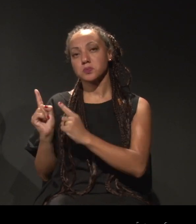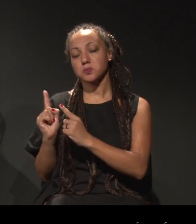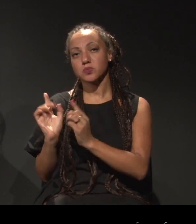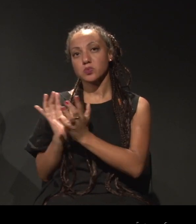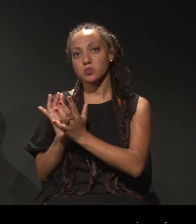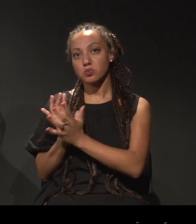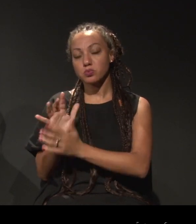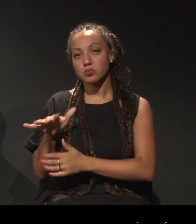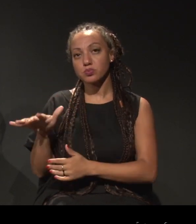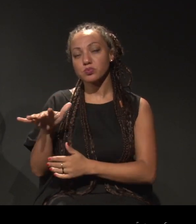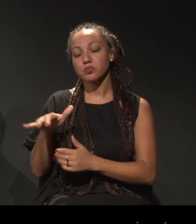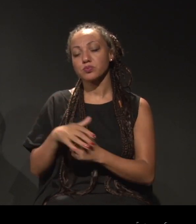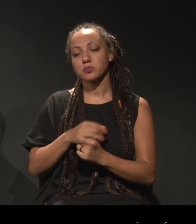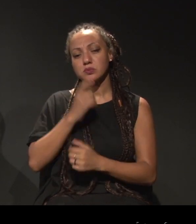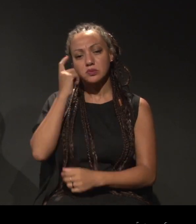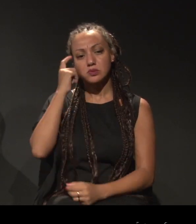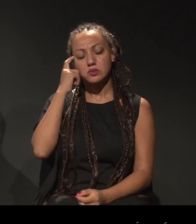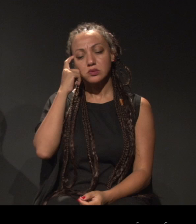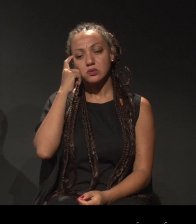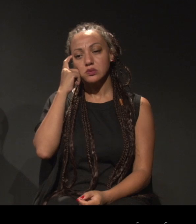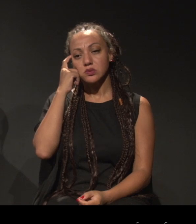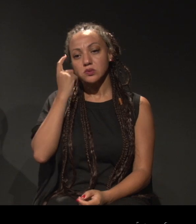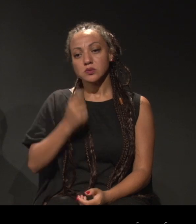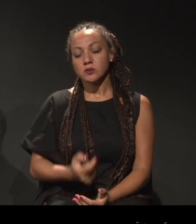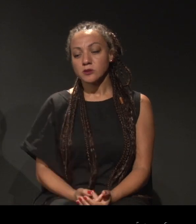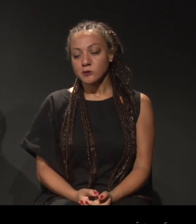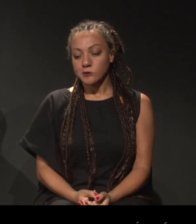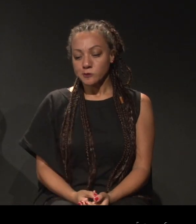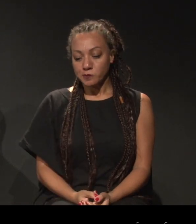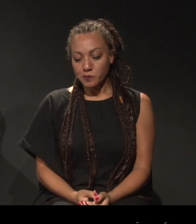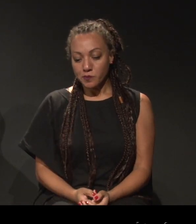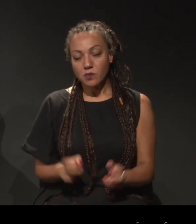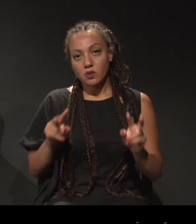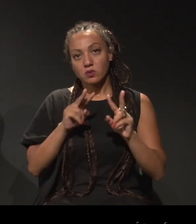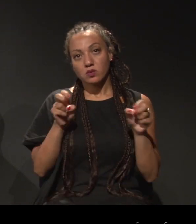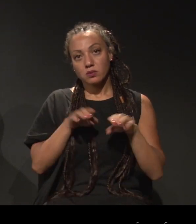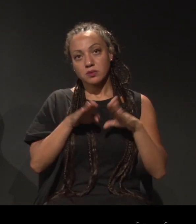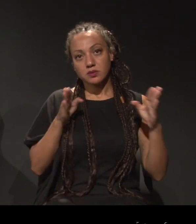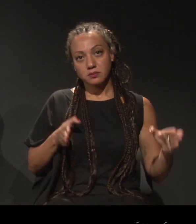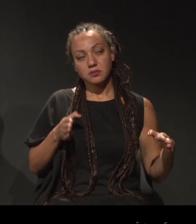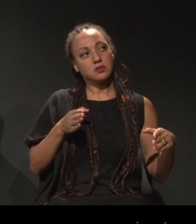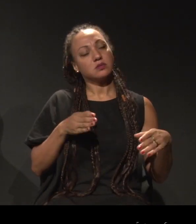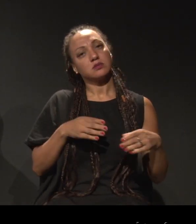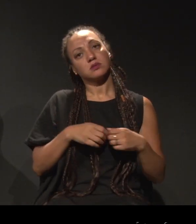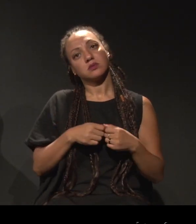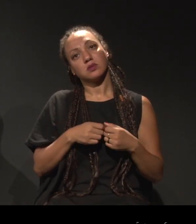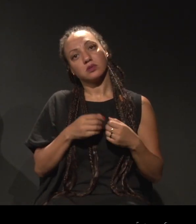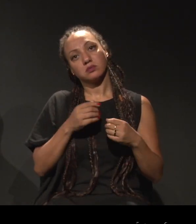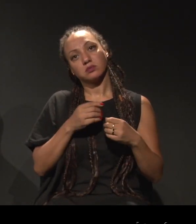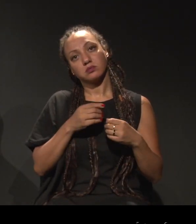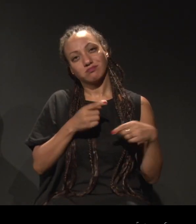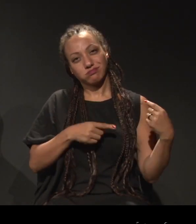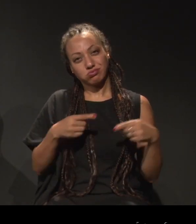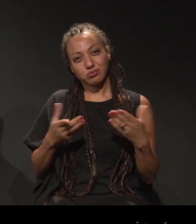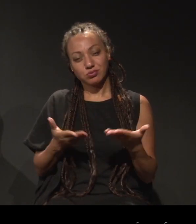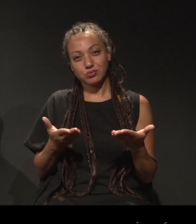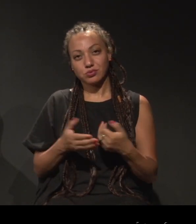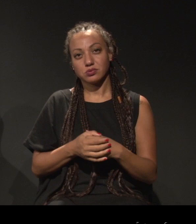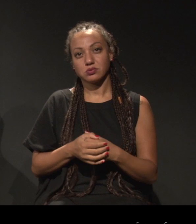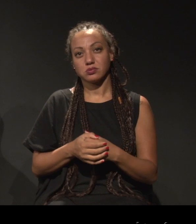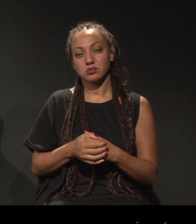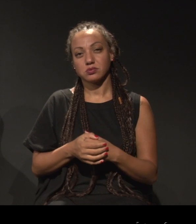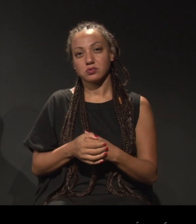Pensando no tema dessa mesa e desse diálogo aqui, a presença da